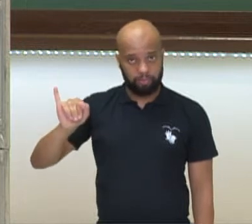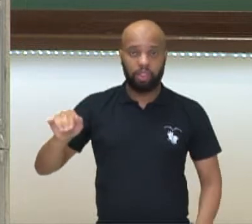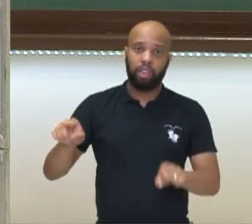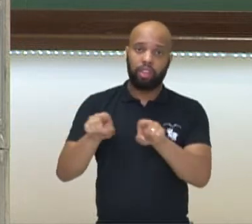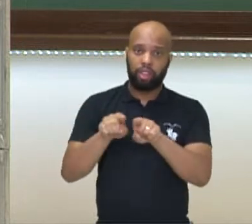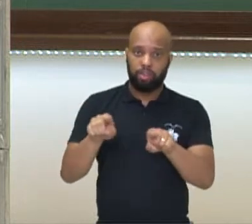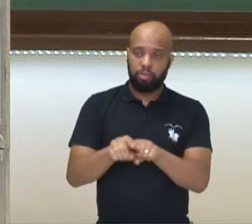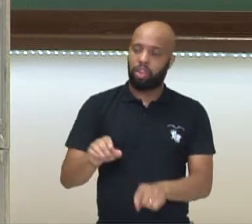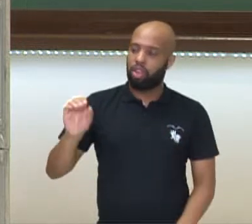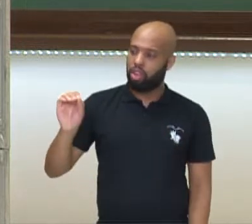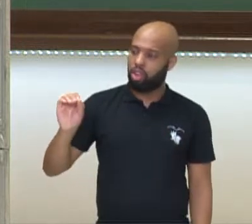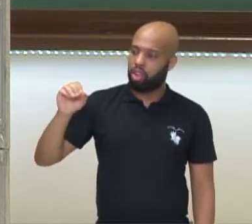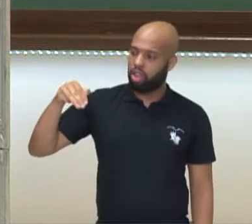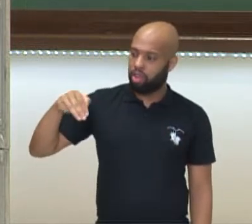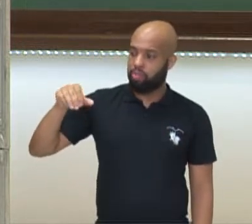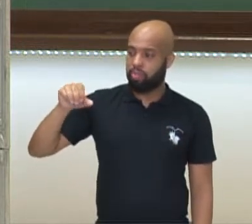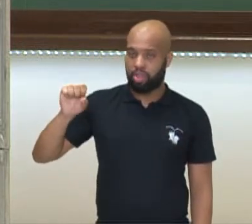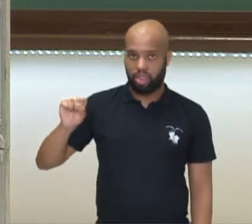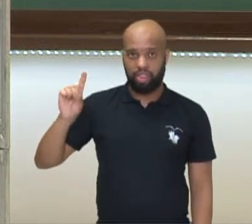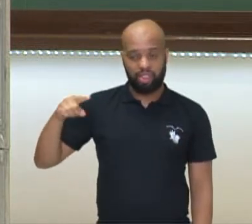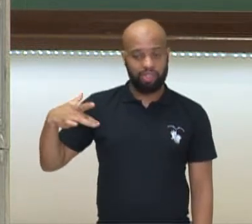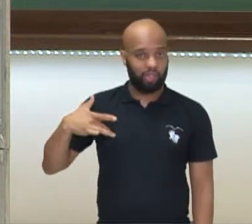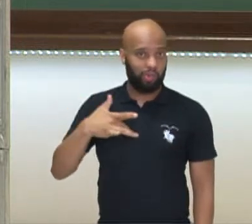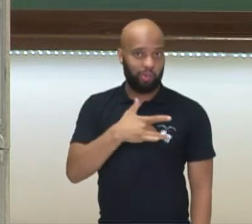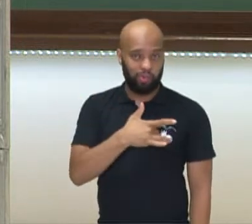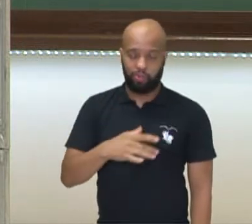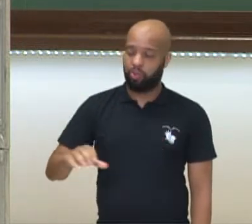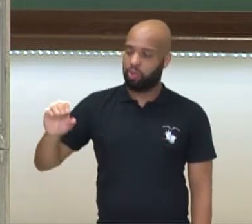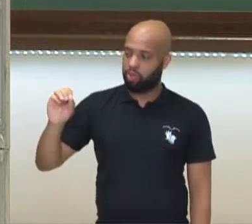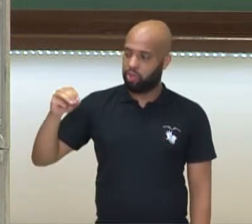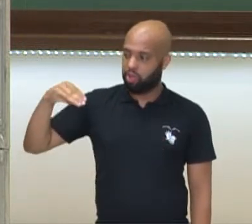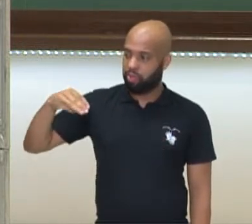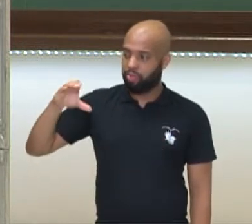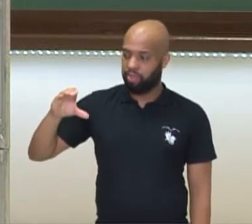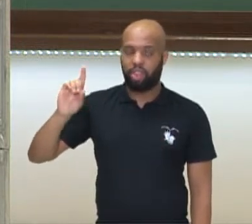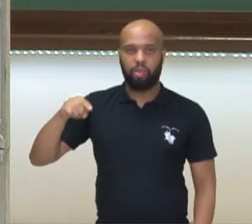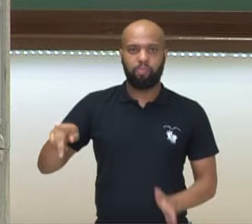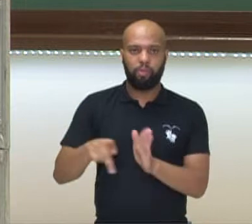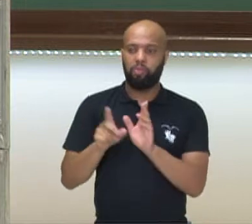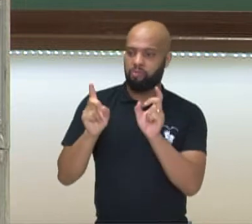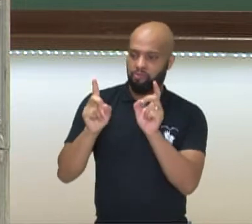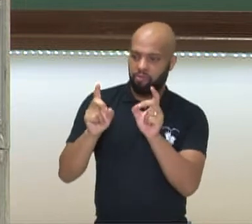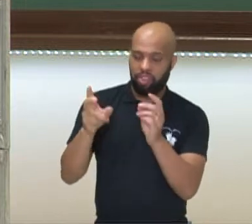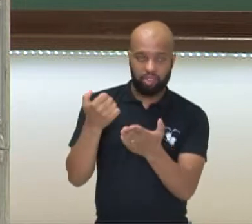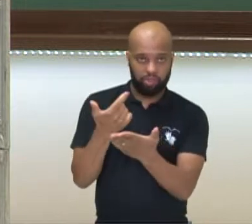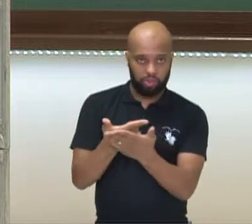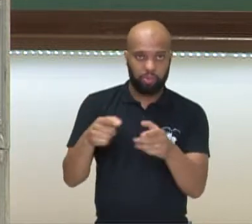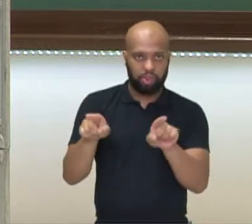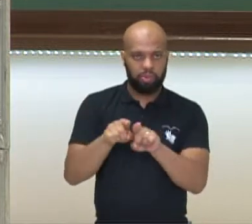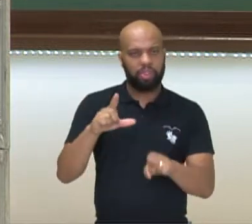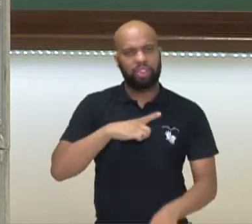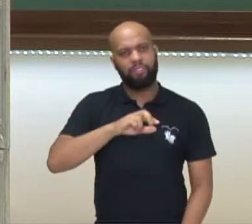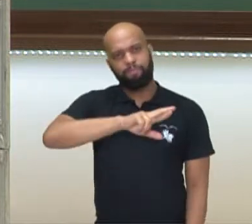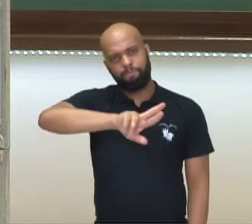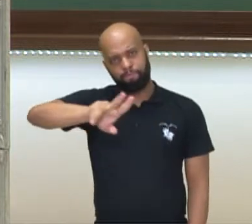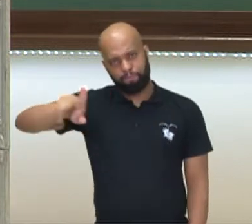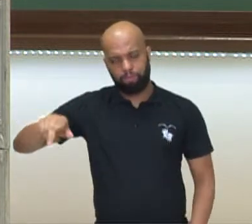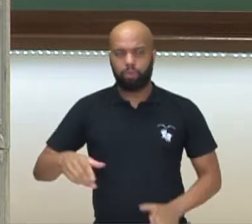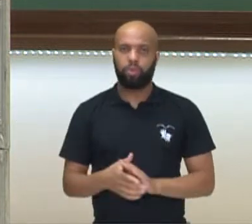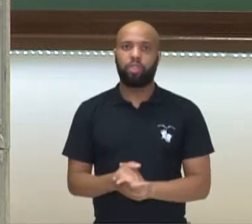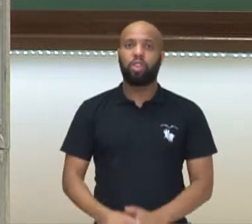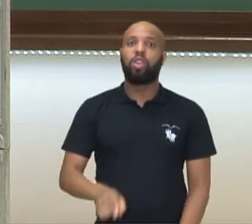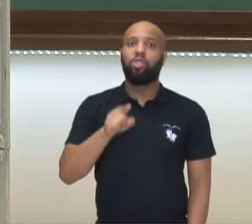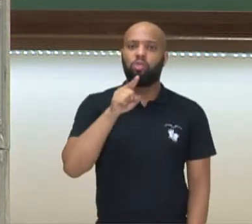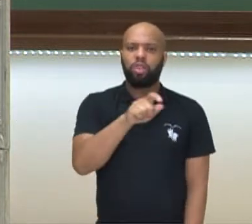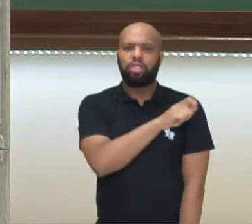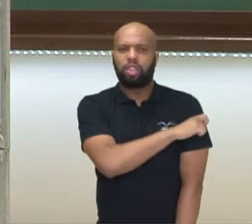OMS, Organização Mundial da Saúde, Organização Mundial do Comércio, entre outras, para a gente não se estender muito. Você,